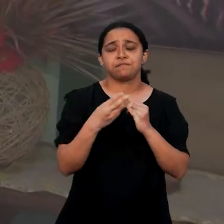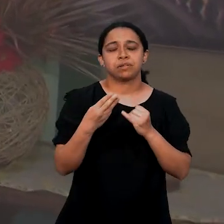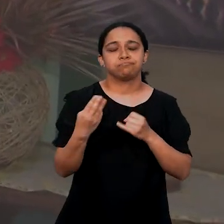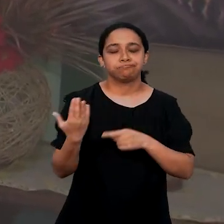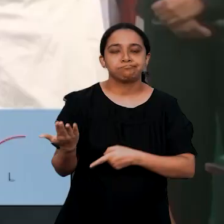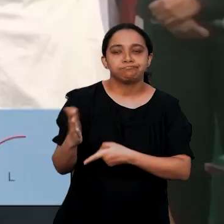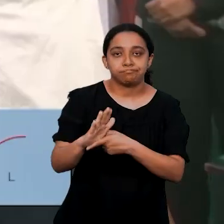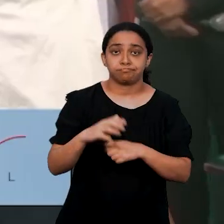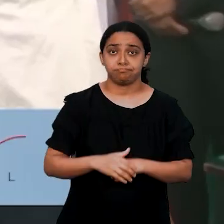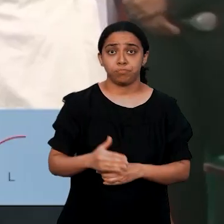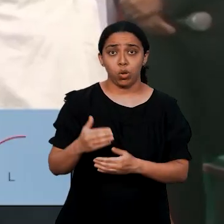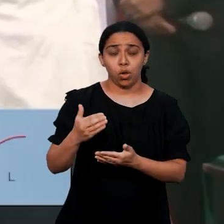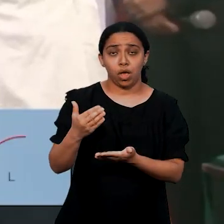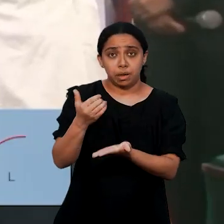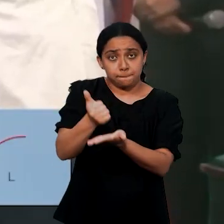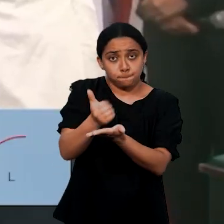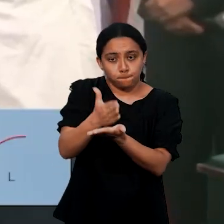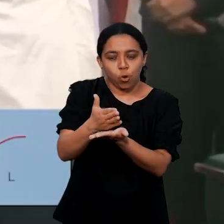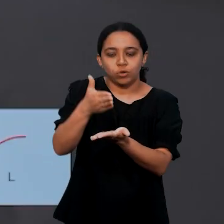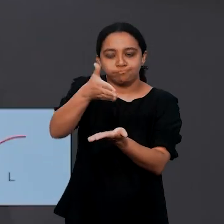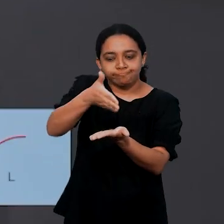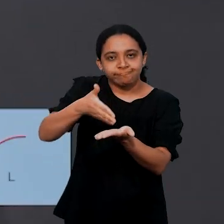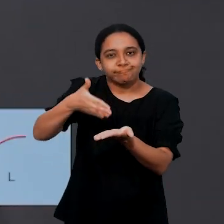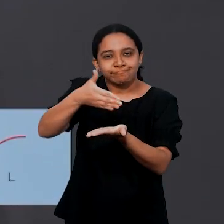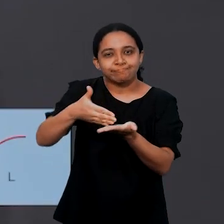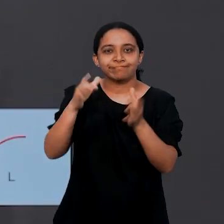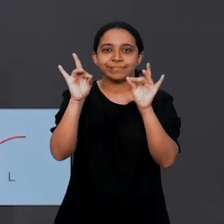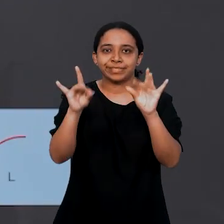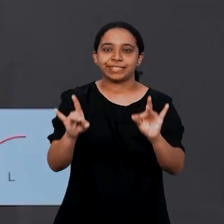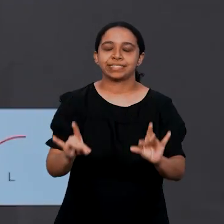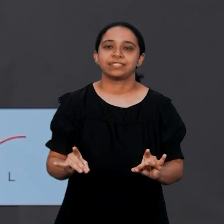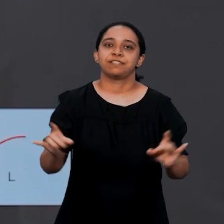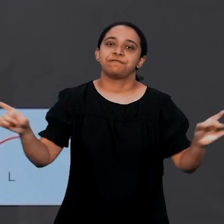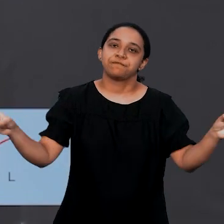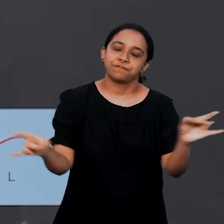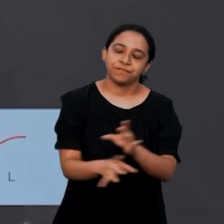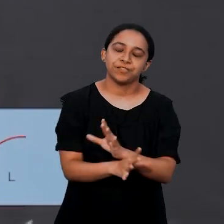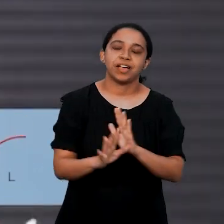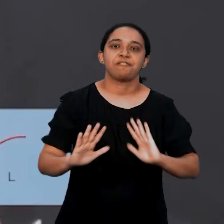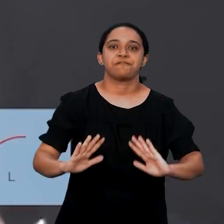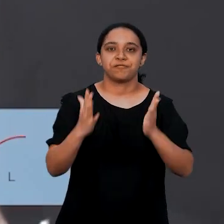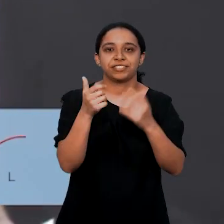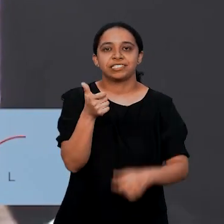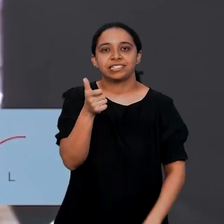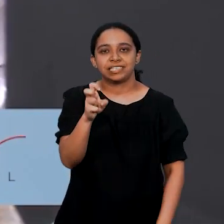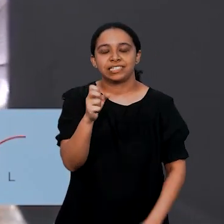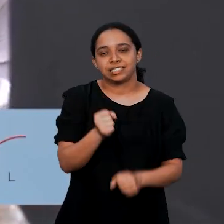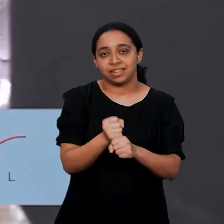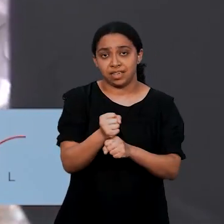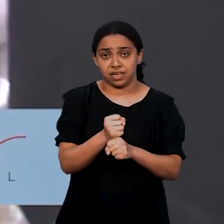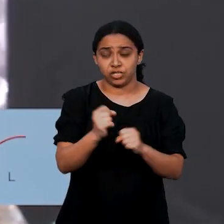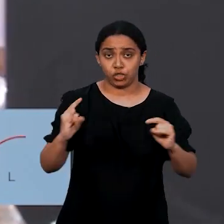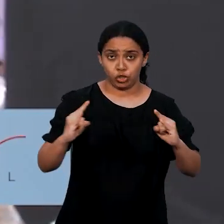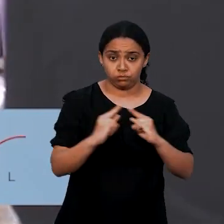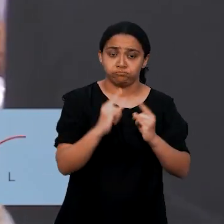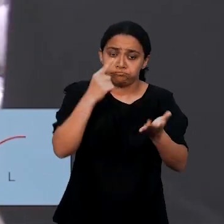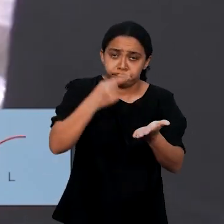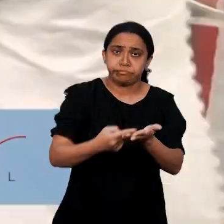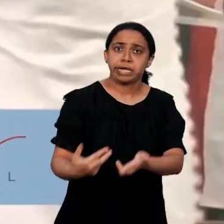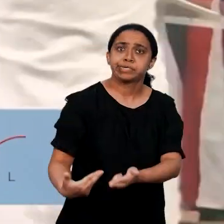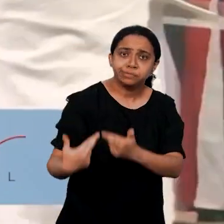comunidade local. O corte simbólico do bolo encerrou a solenidade de homenagem aos 15 anos da